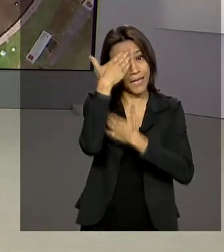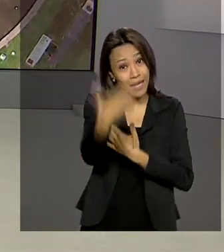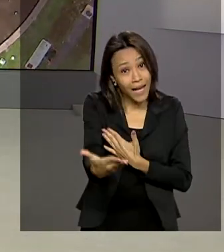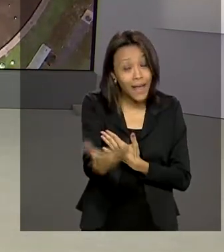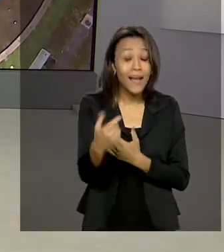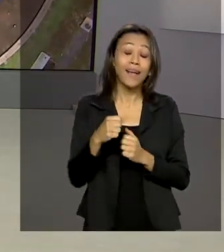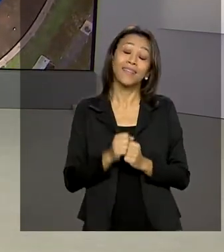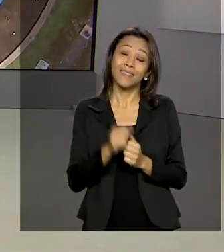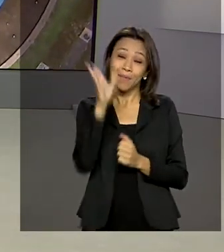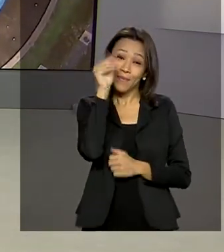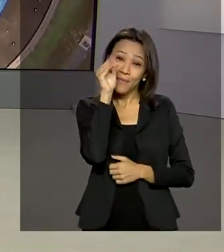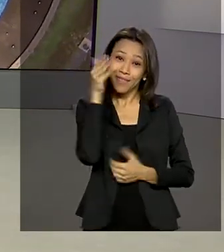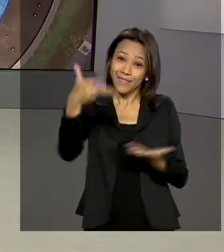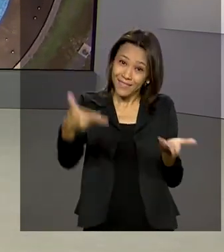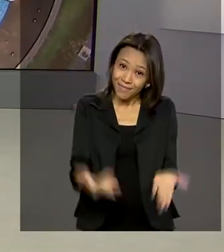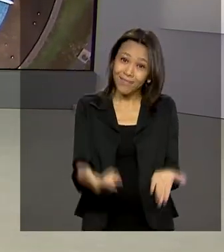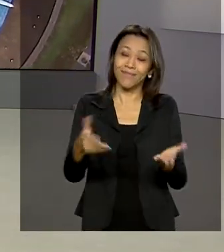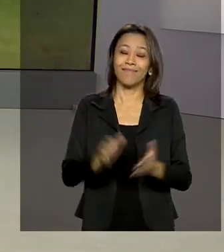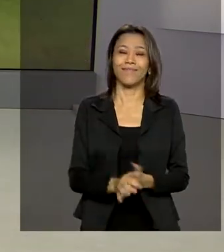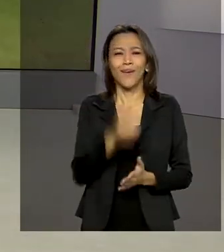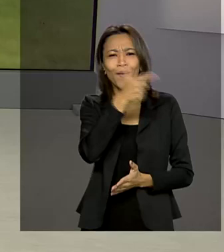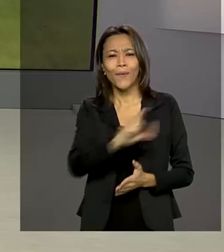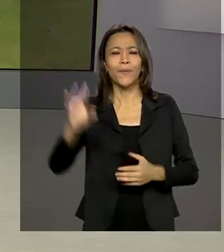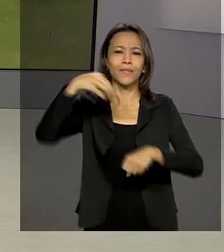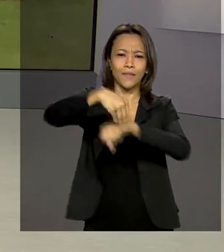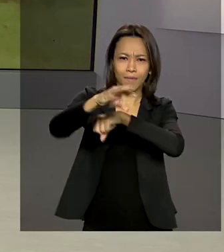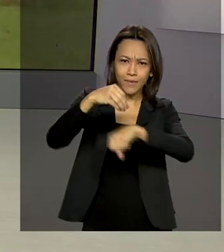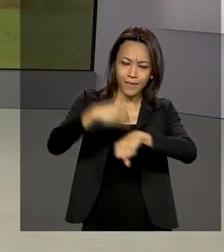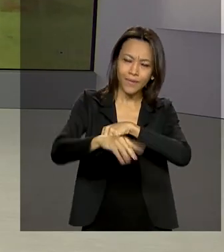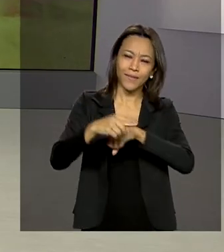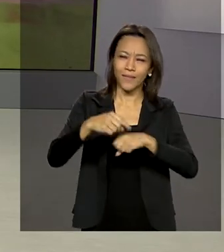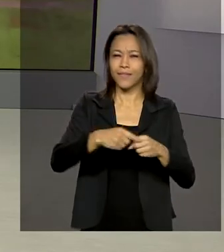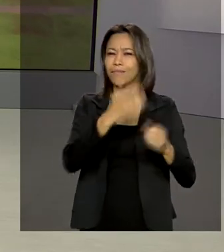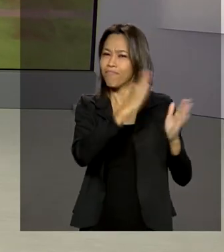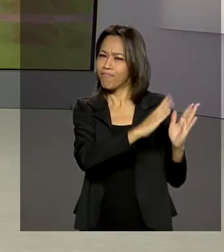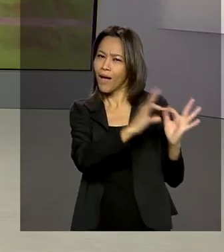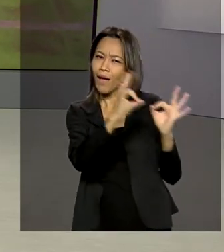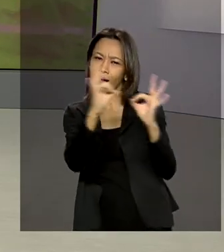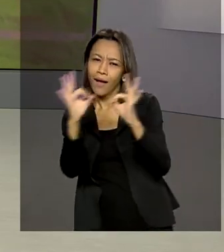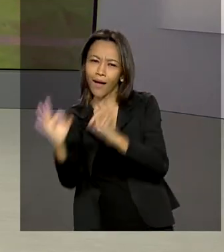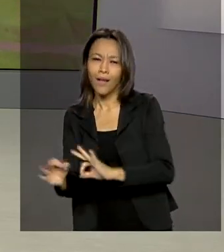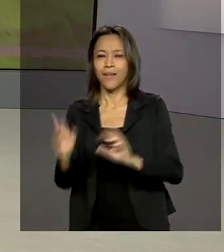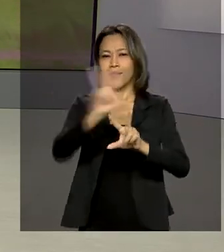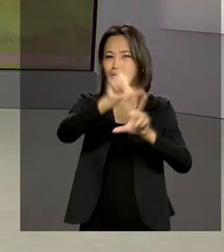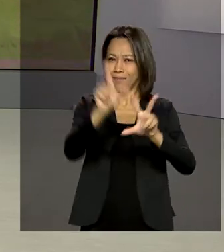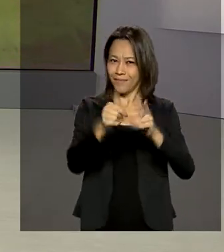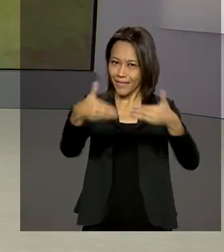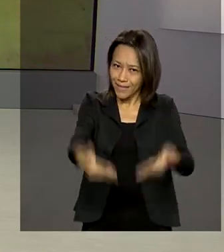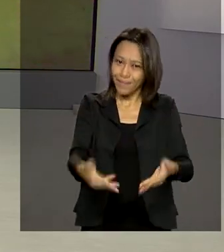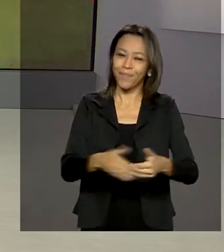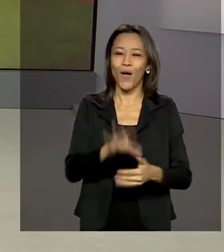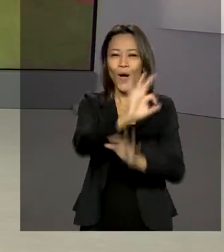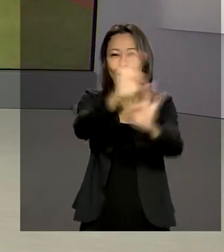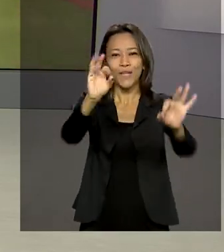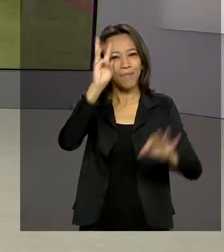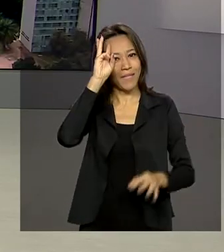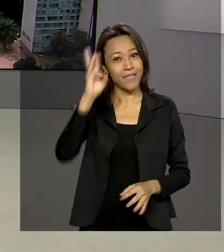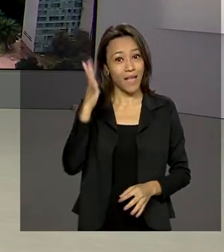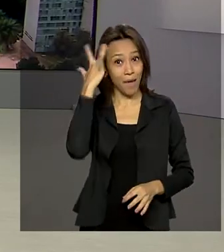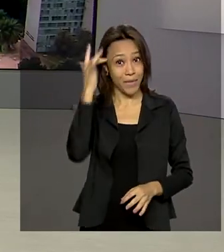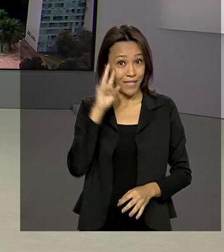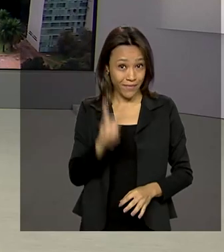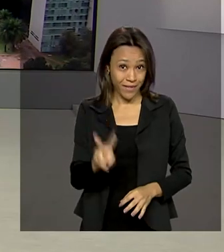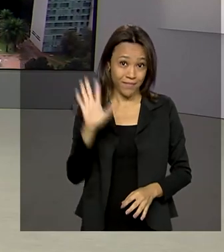pela sua companhia aqui na TV Brasil. Outras informações ao longo da nossa programação. Ótima terça-feira para você. Nos vemos